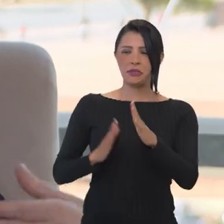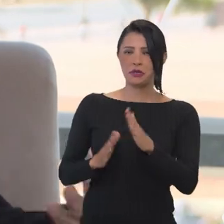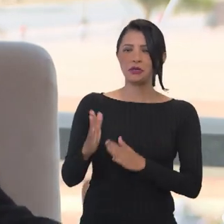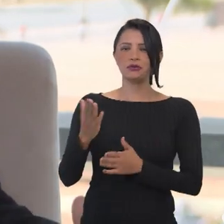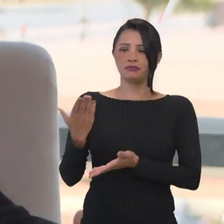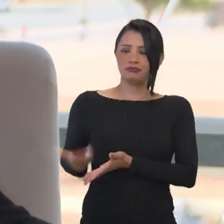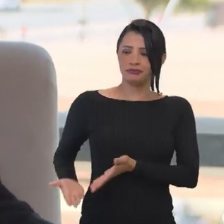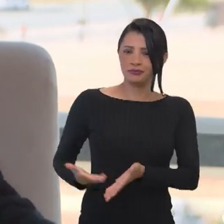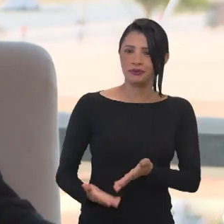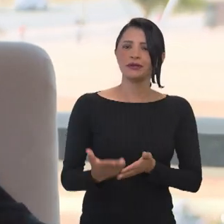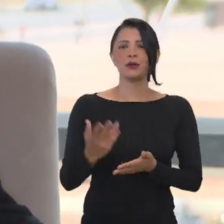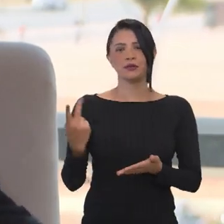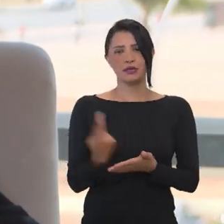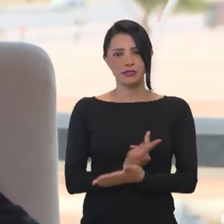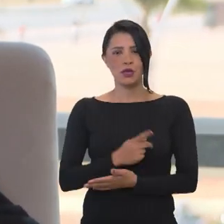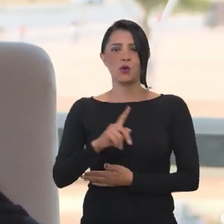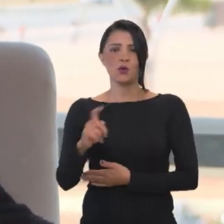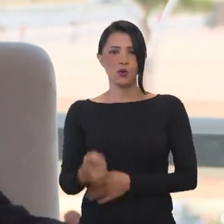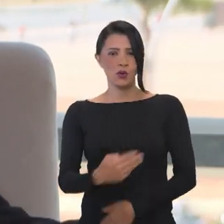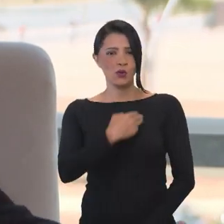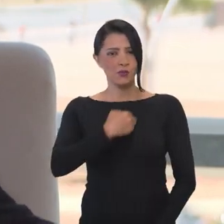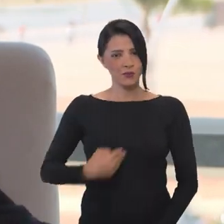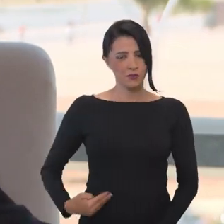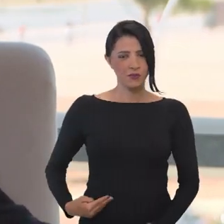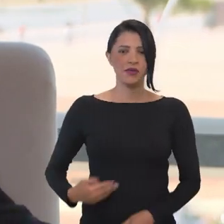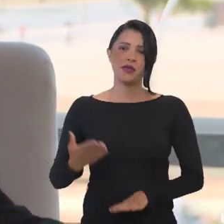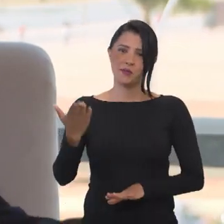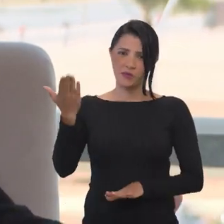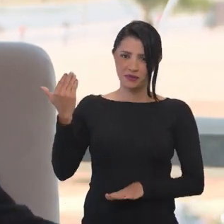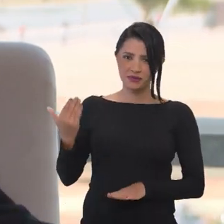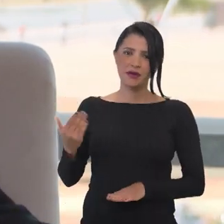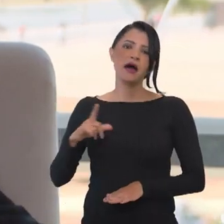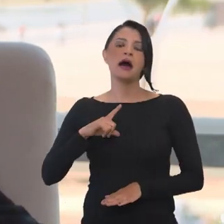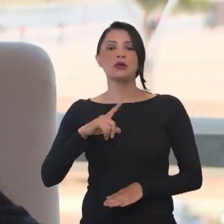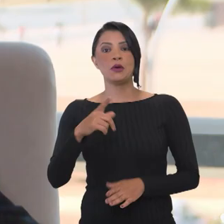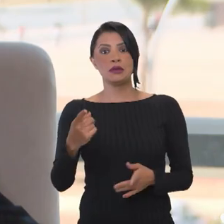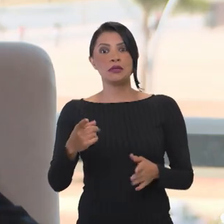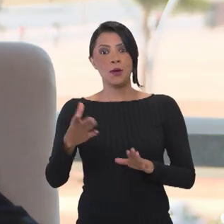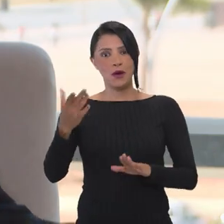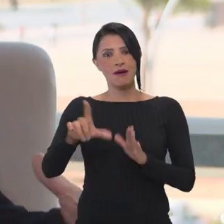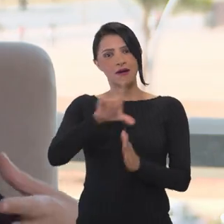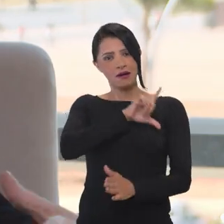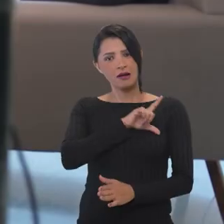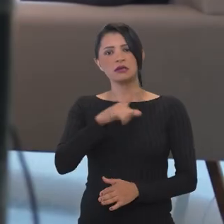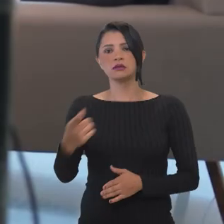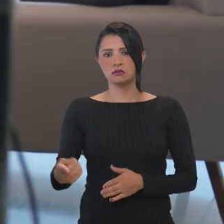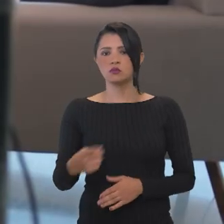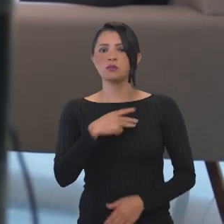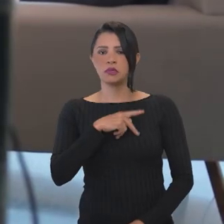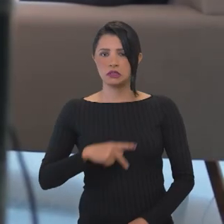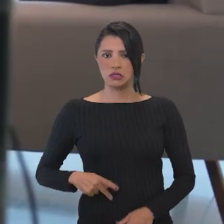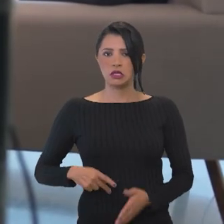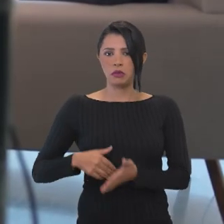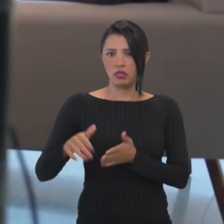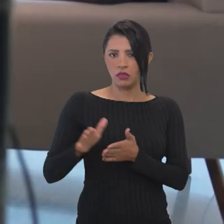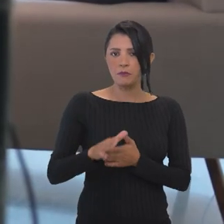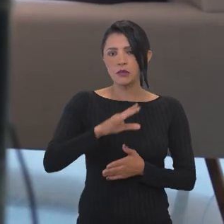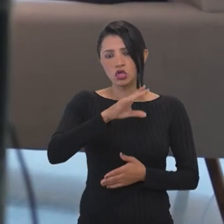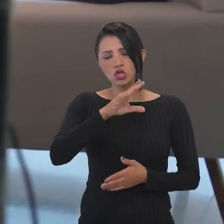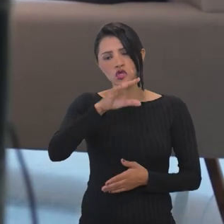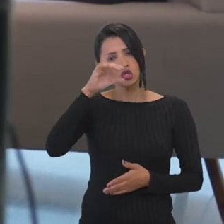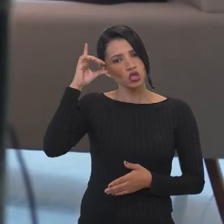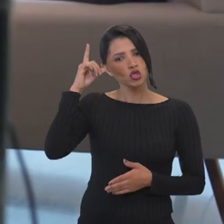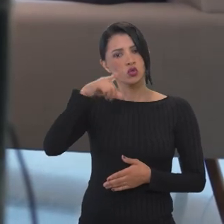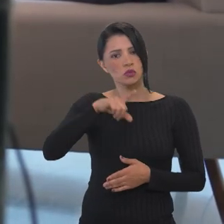desmonte que aconteceu no governo anterior. Na verdade, desde o afastamento da presidenta Dima, a teve esse desmonte. E o presidente